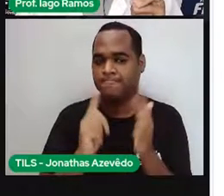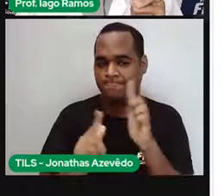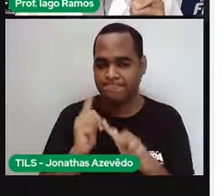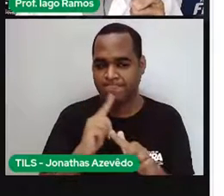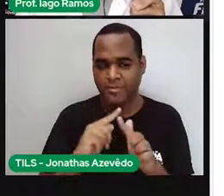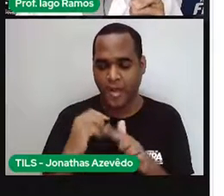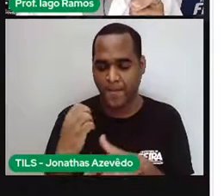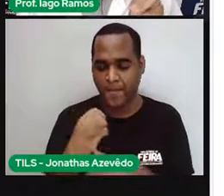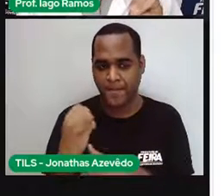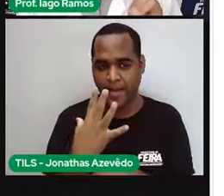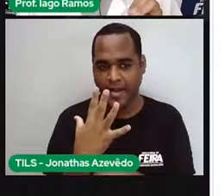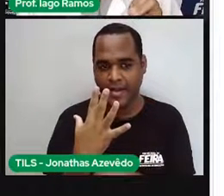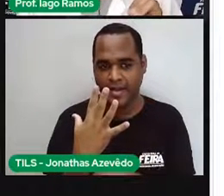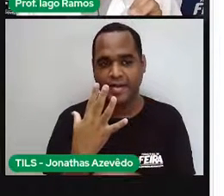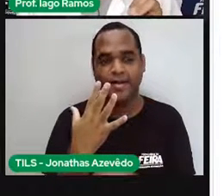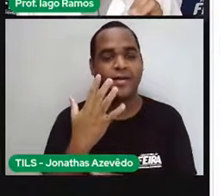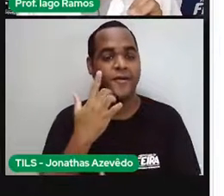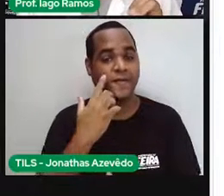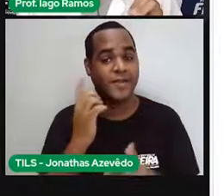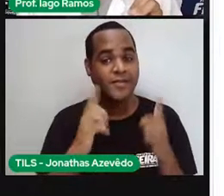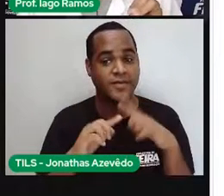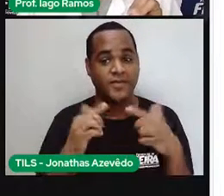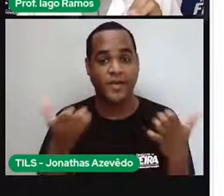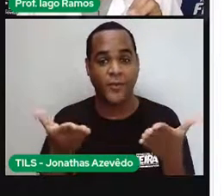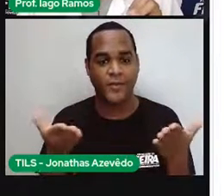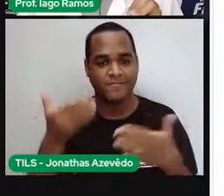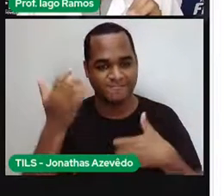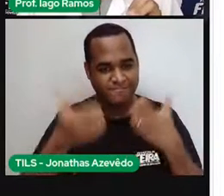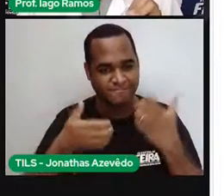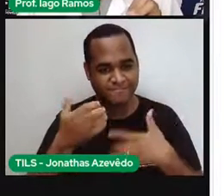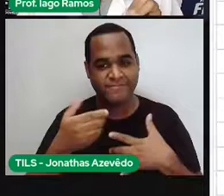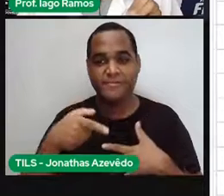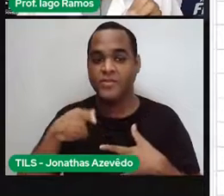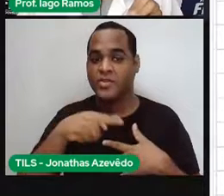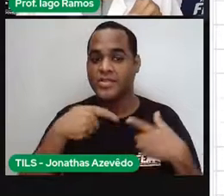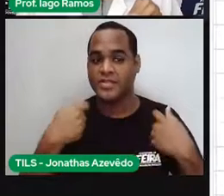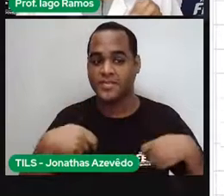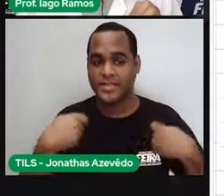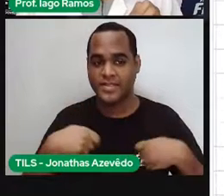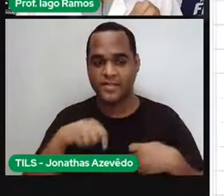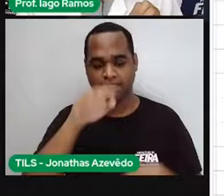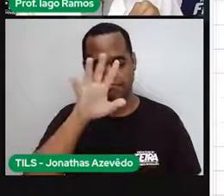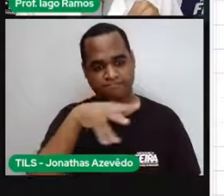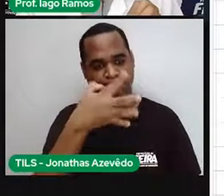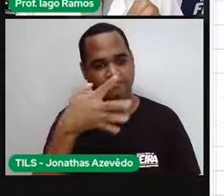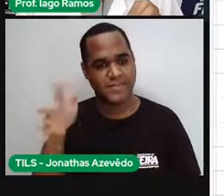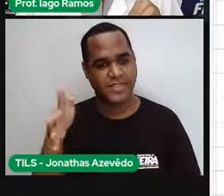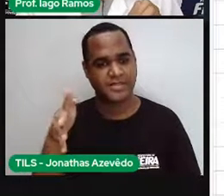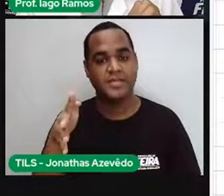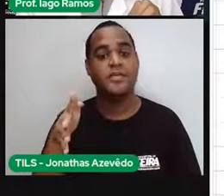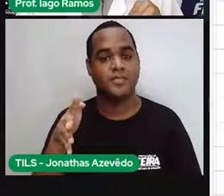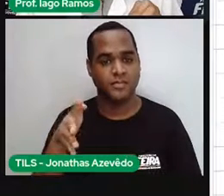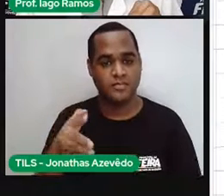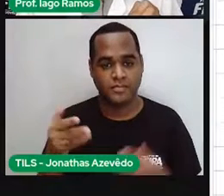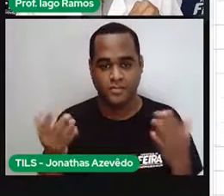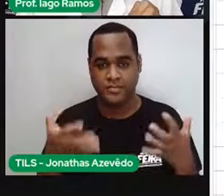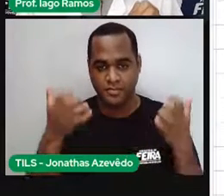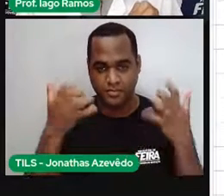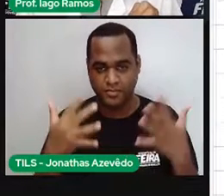a gente vai fazer acontecer aqui e agora. O que é que eu vou precisar? Eu vou precisar de uma malha, eu vou